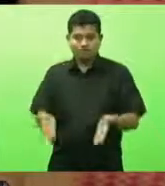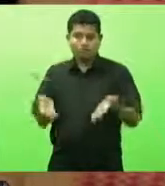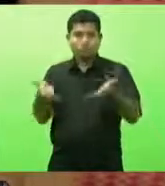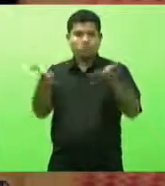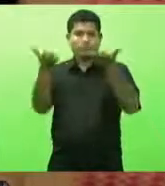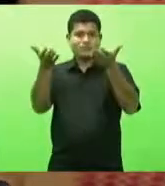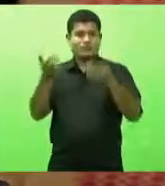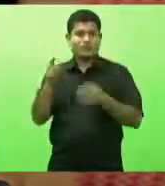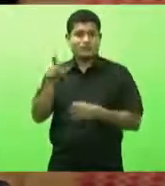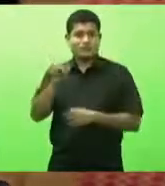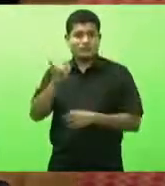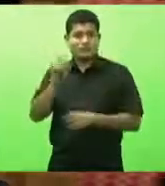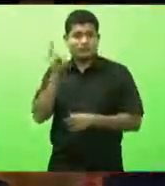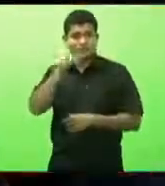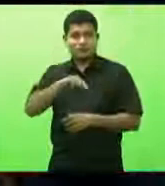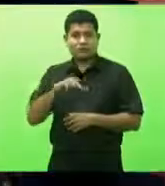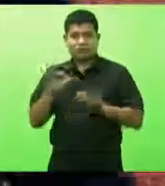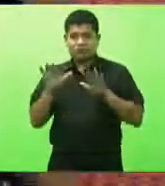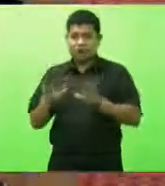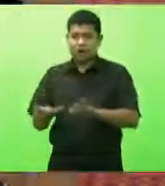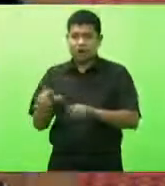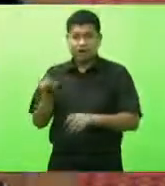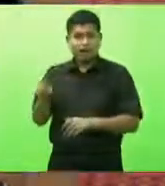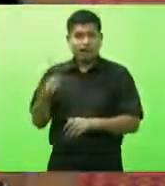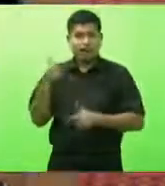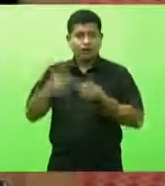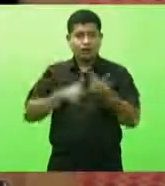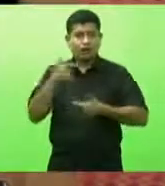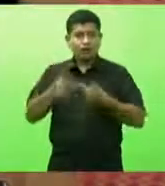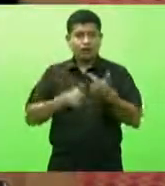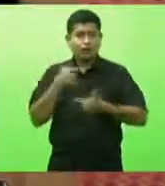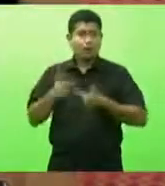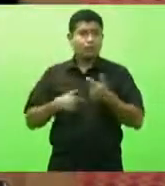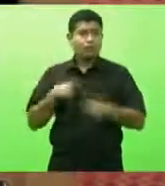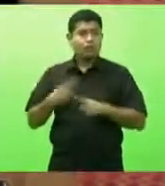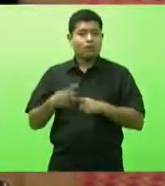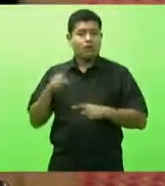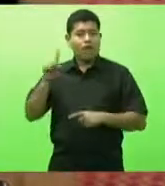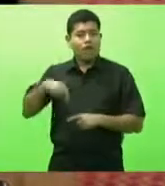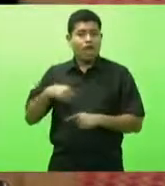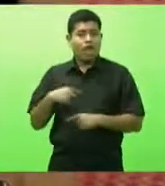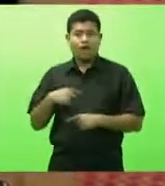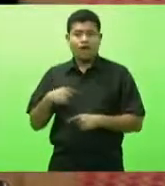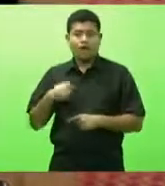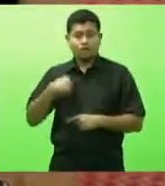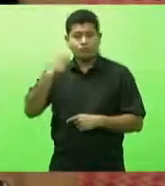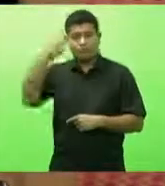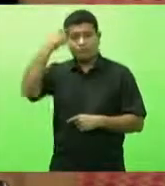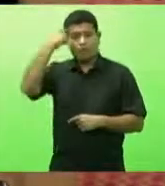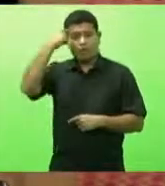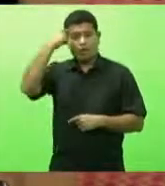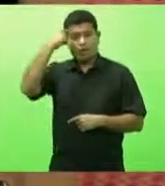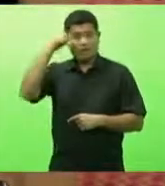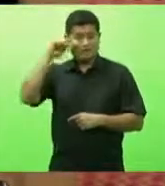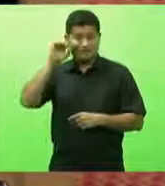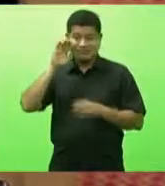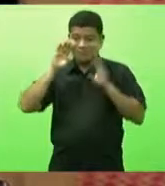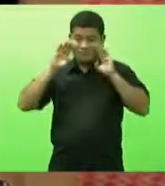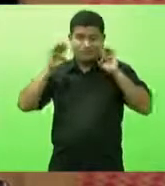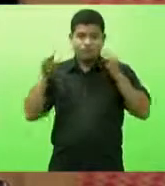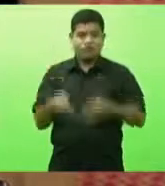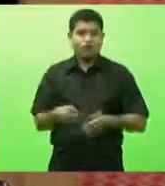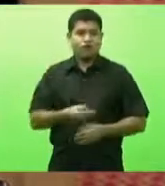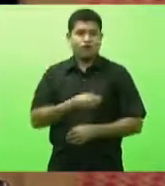permanecer, se ele trabalhar, porque é uma pessoa que vive a saúde, é uma pessoa que chora